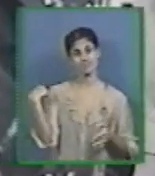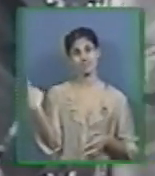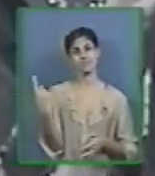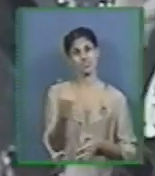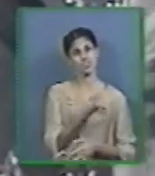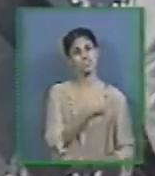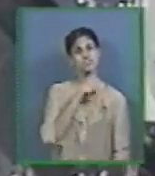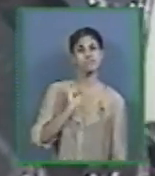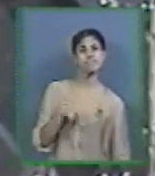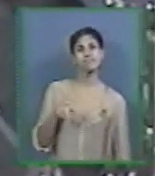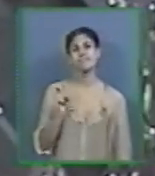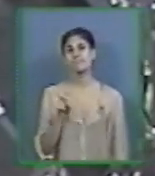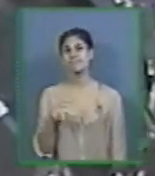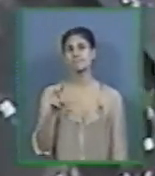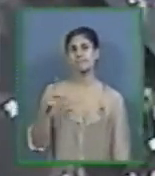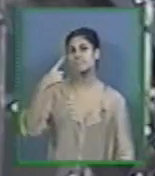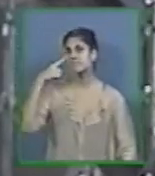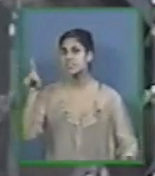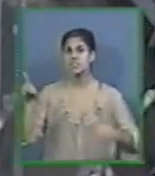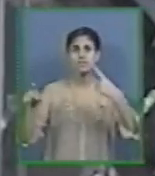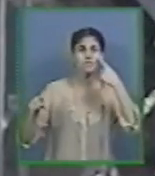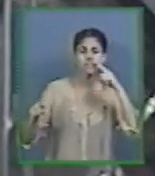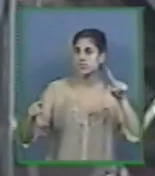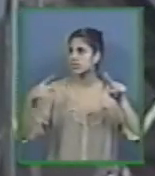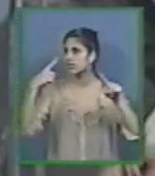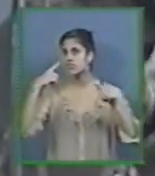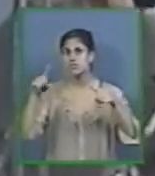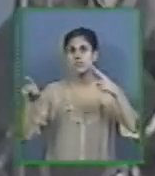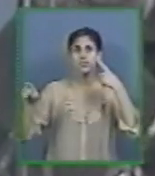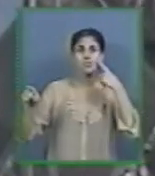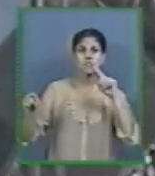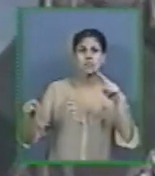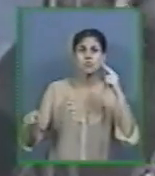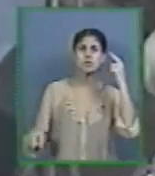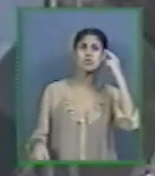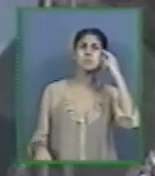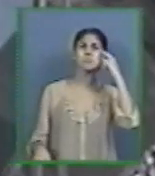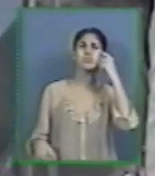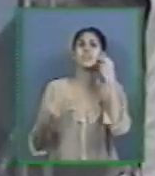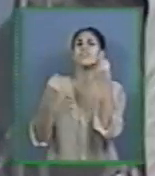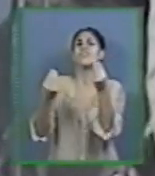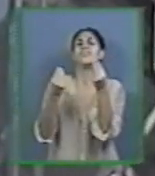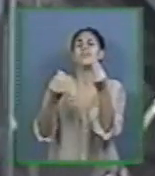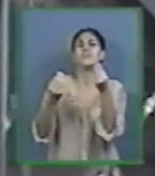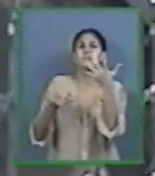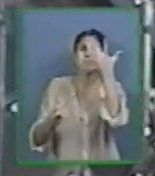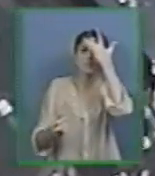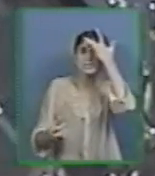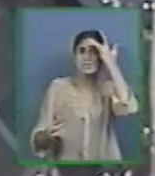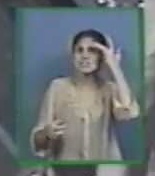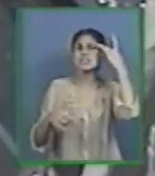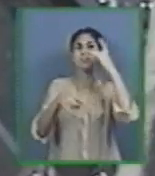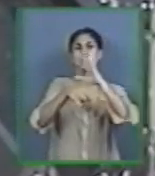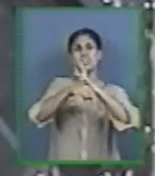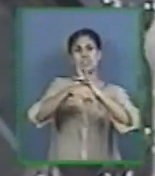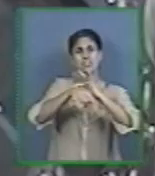partes O que você vê são pessoas doentes Falidas,